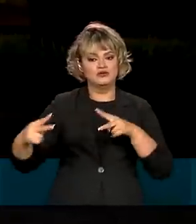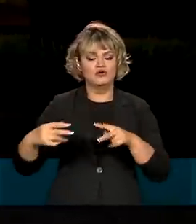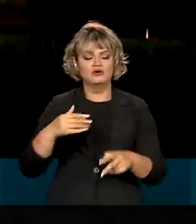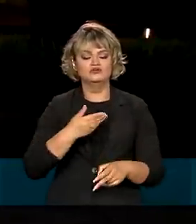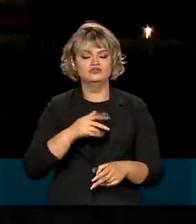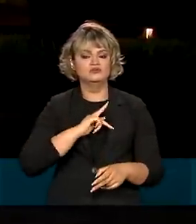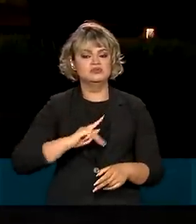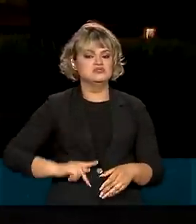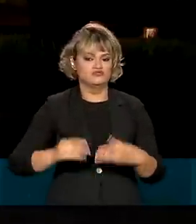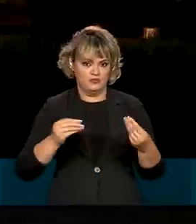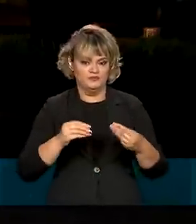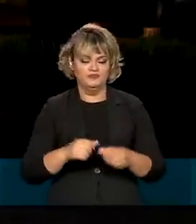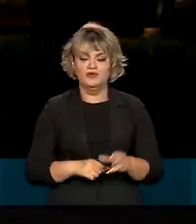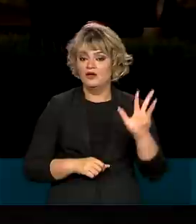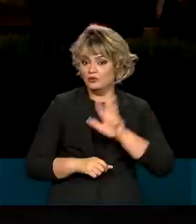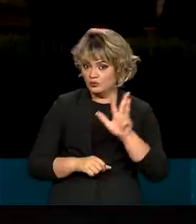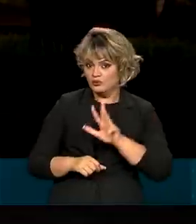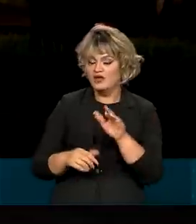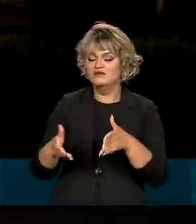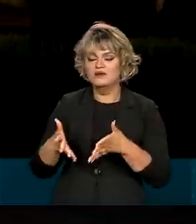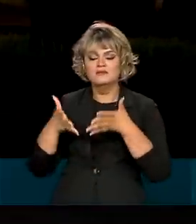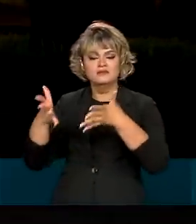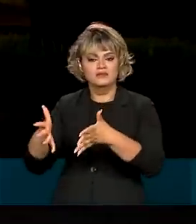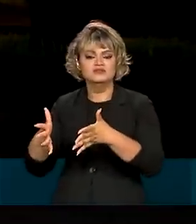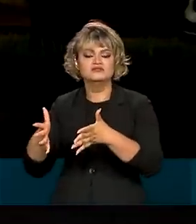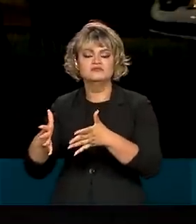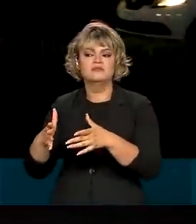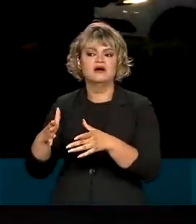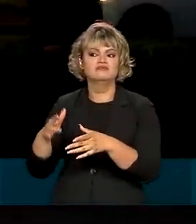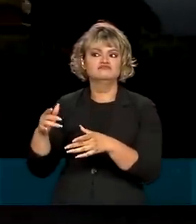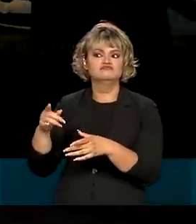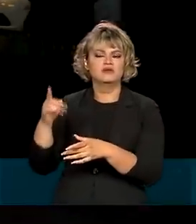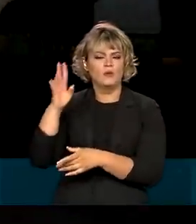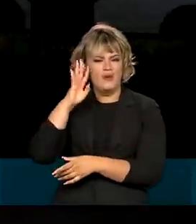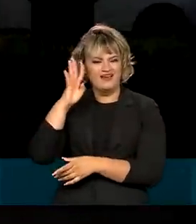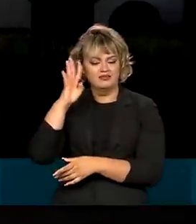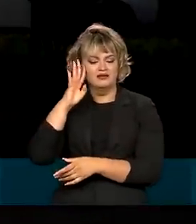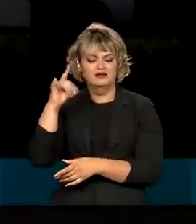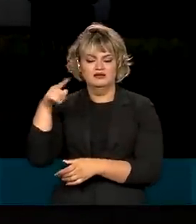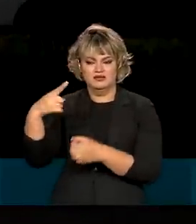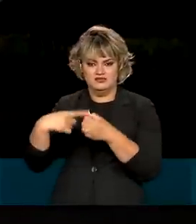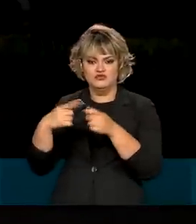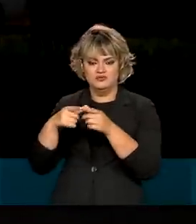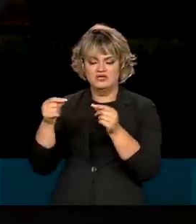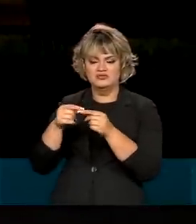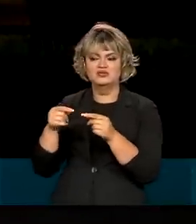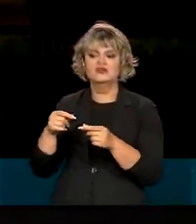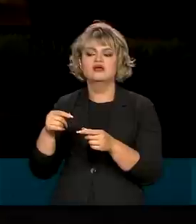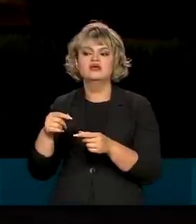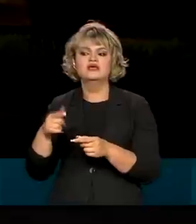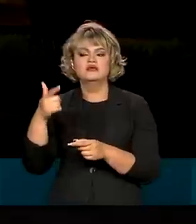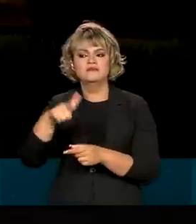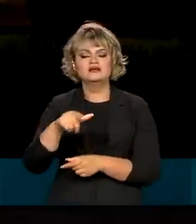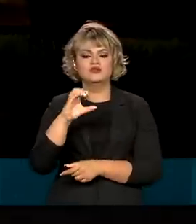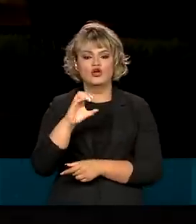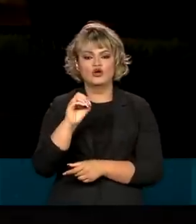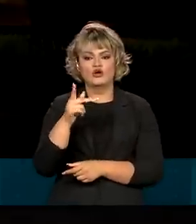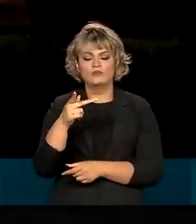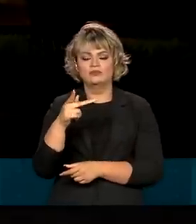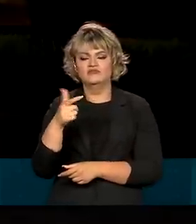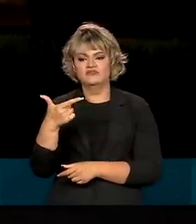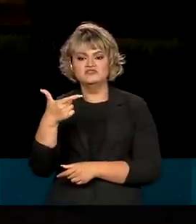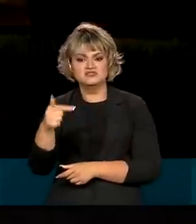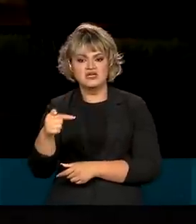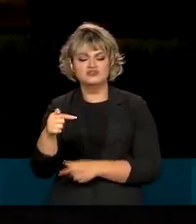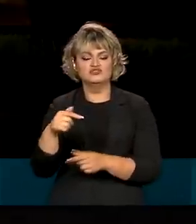presidente eleito, Lula, também deve participar de agendas em Brasília na próxima quarta-feira. E durante a semana da COP27, a